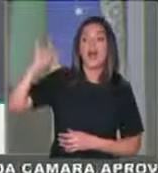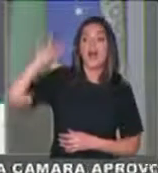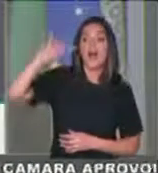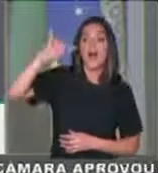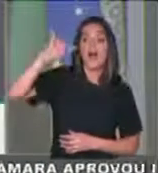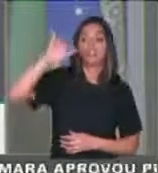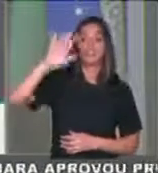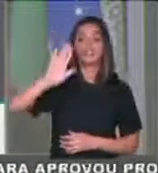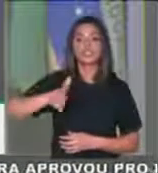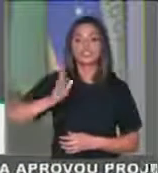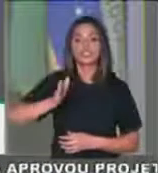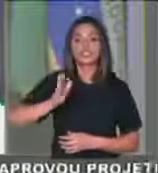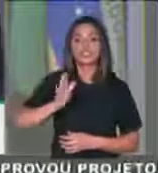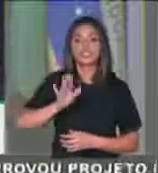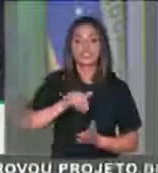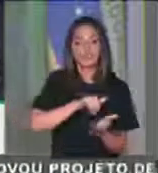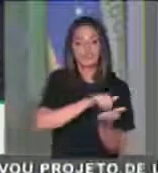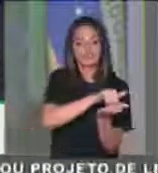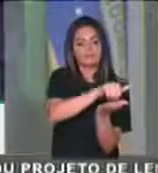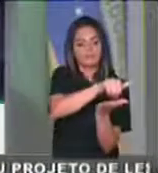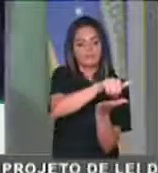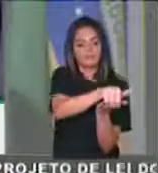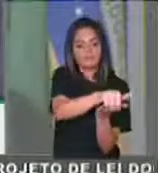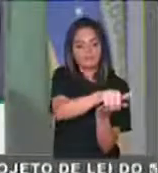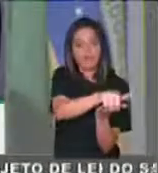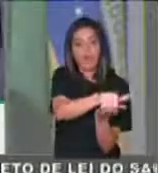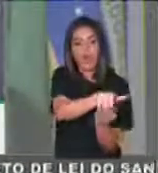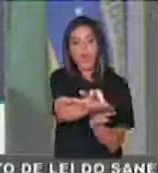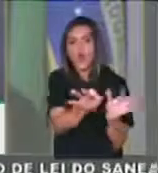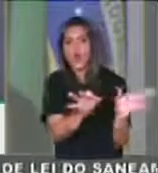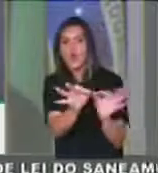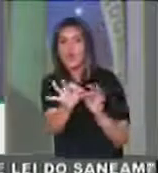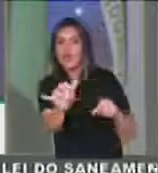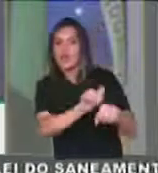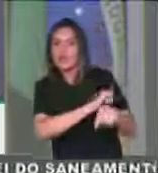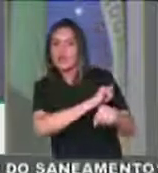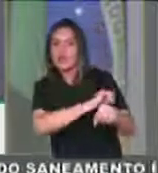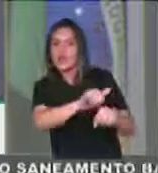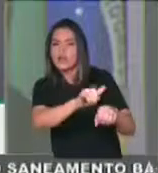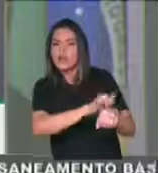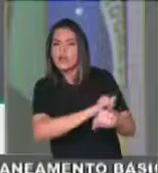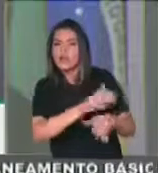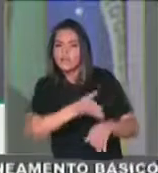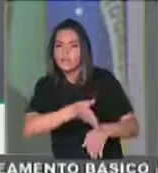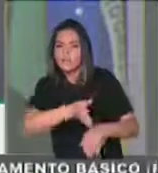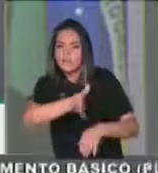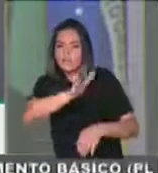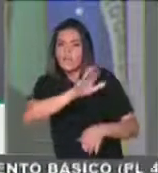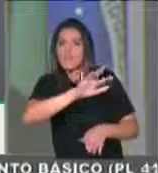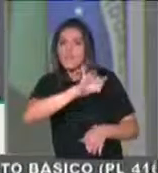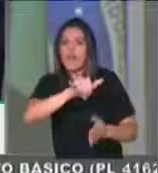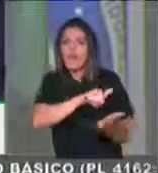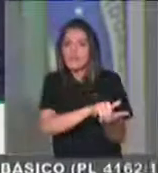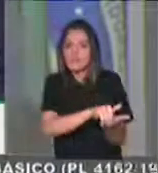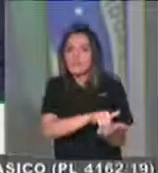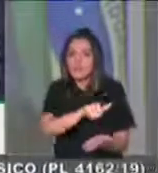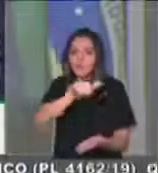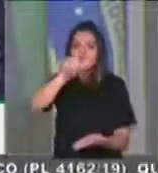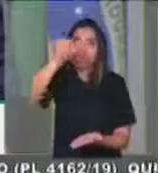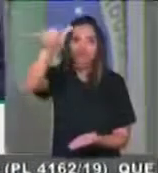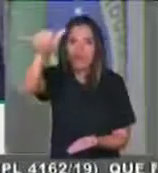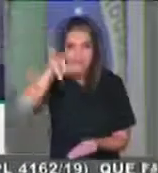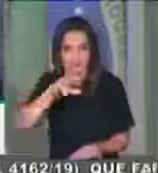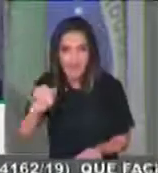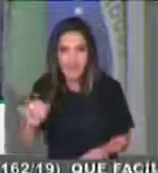taxiou e o avião já está agora já na pista principal para decolar. Eu digo